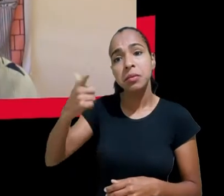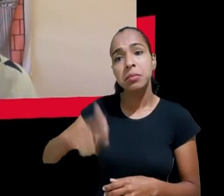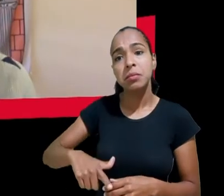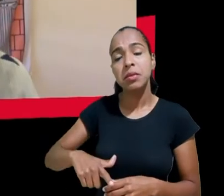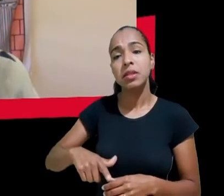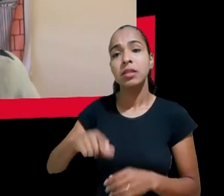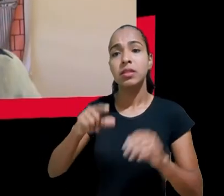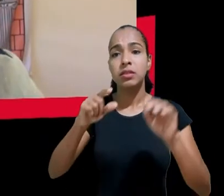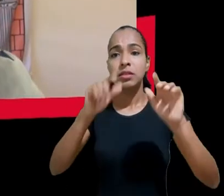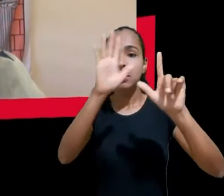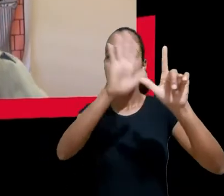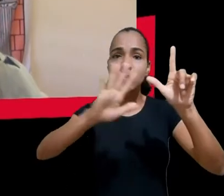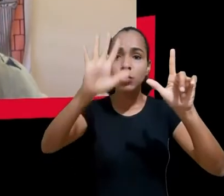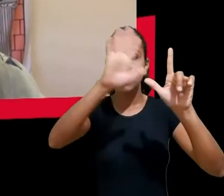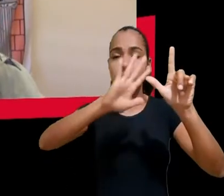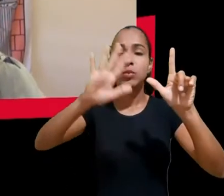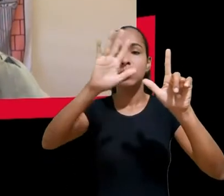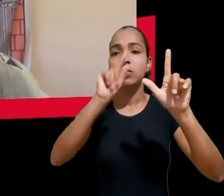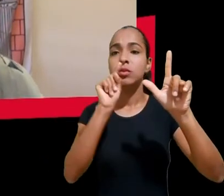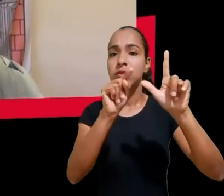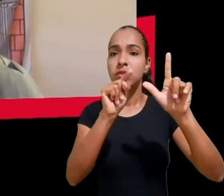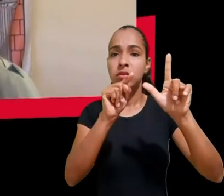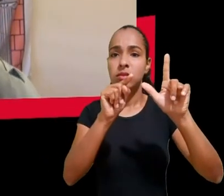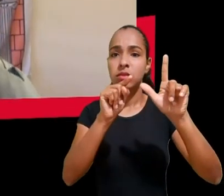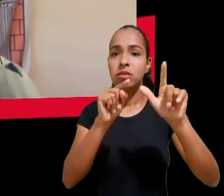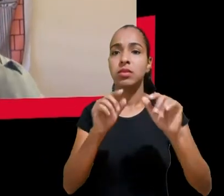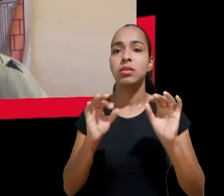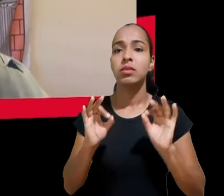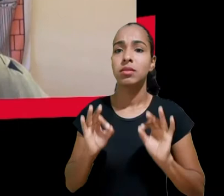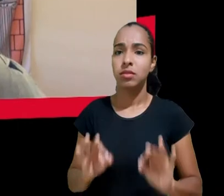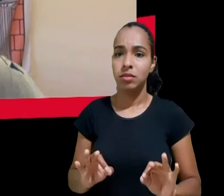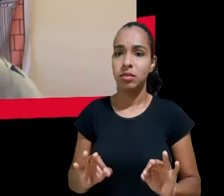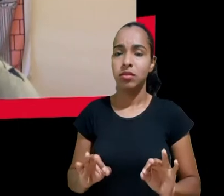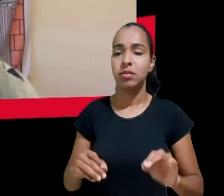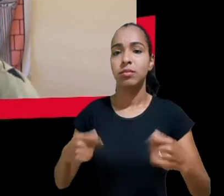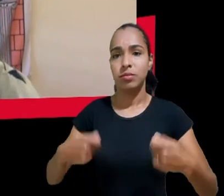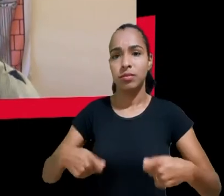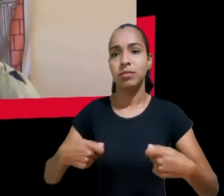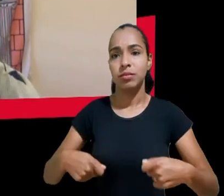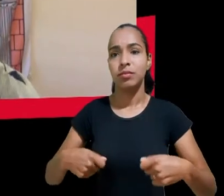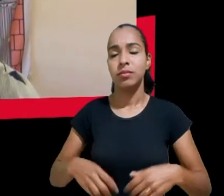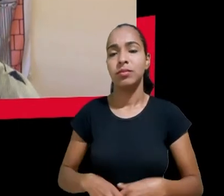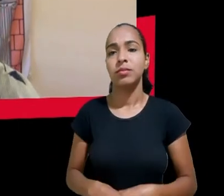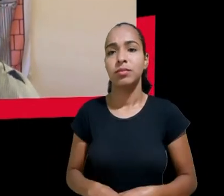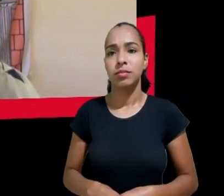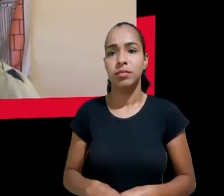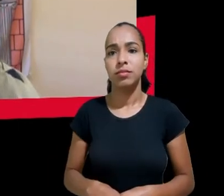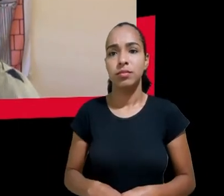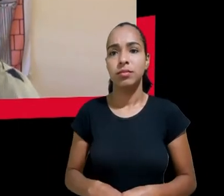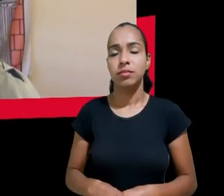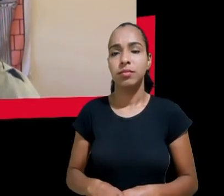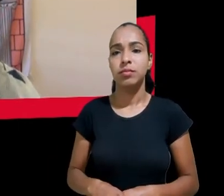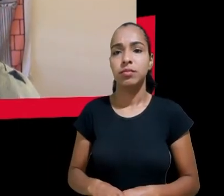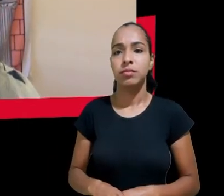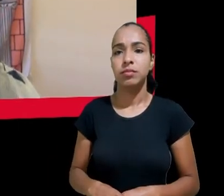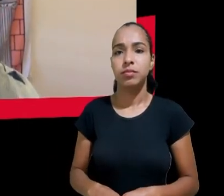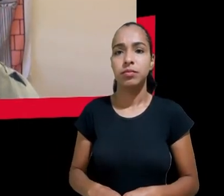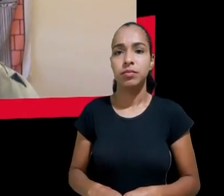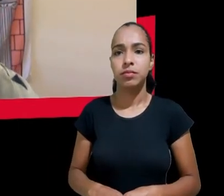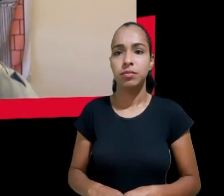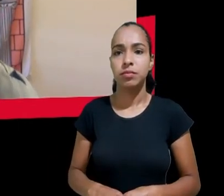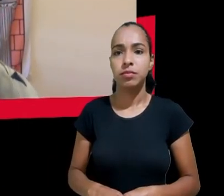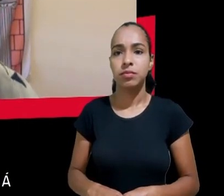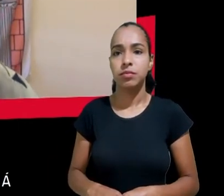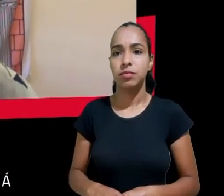deve dar um passo atrás quando a gente está diante da proteção da criança e